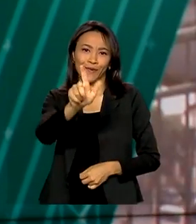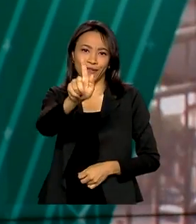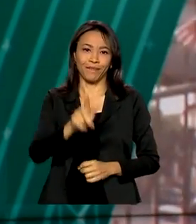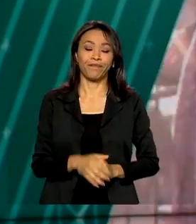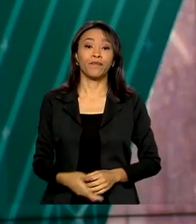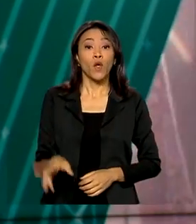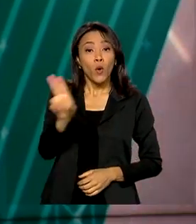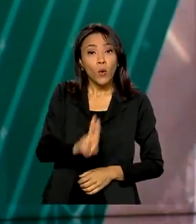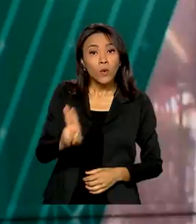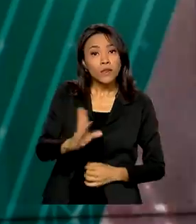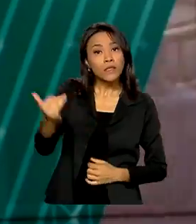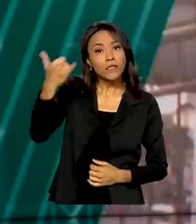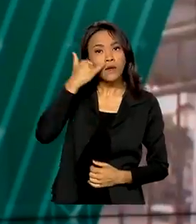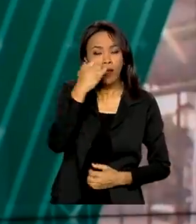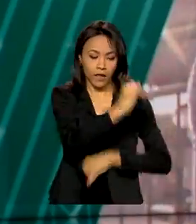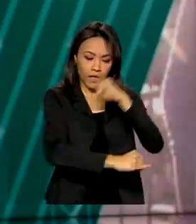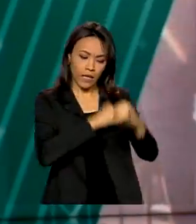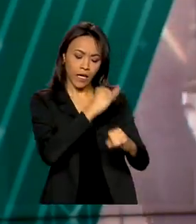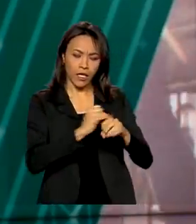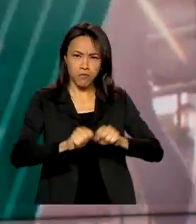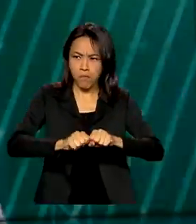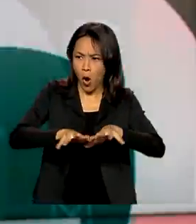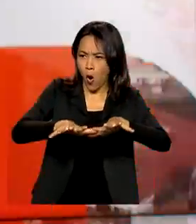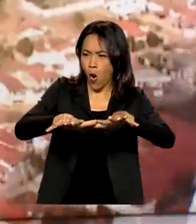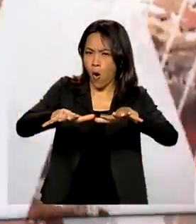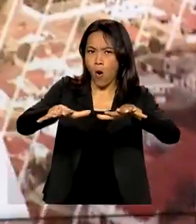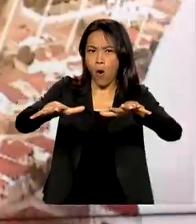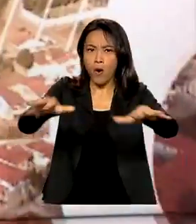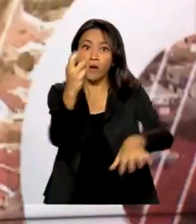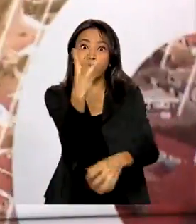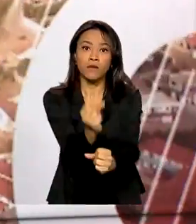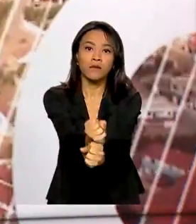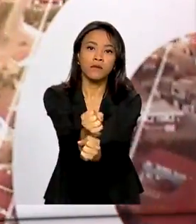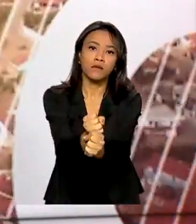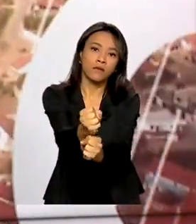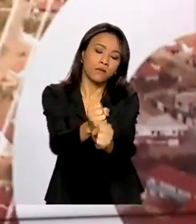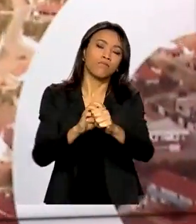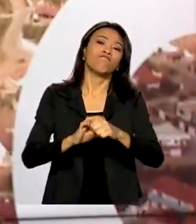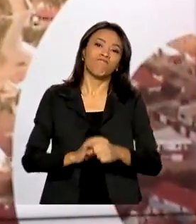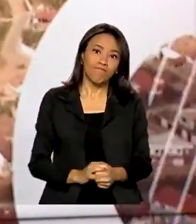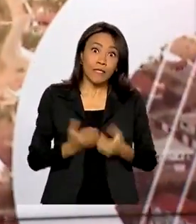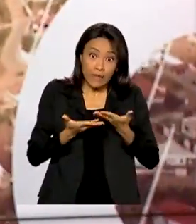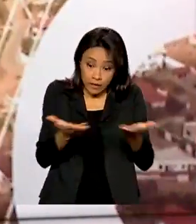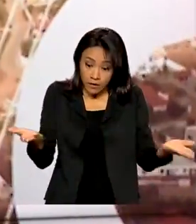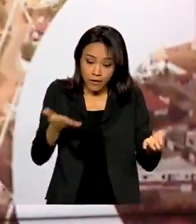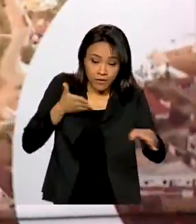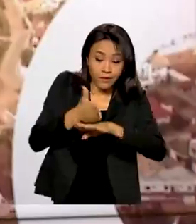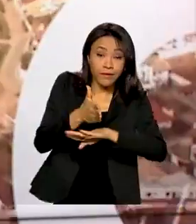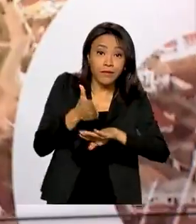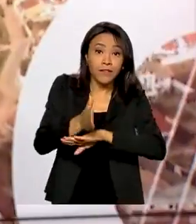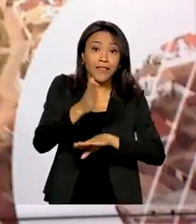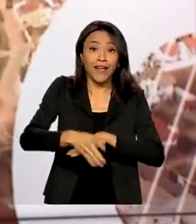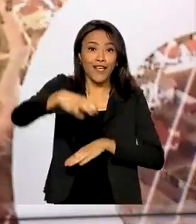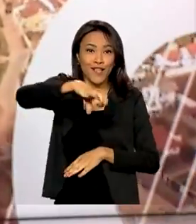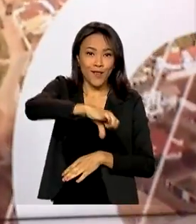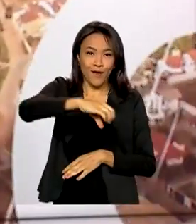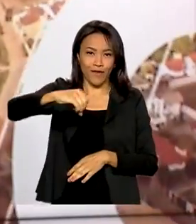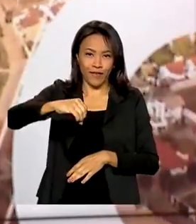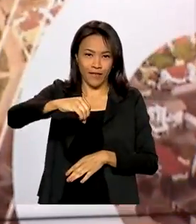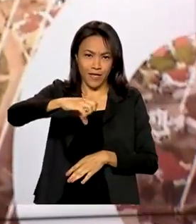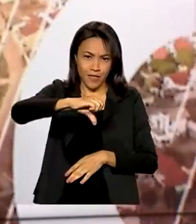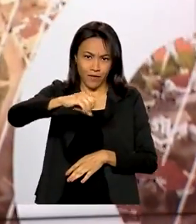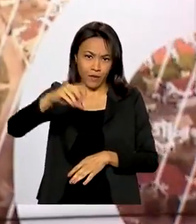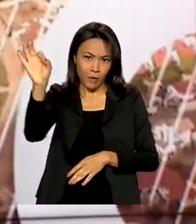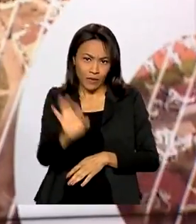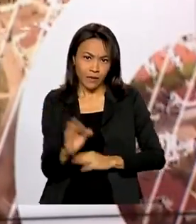celulares e internet avançou muito nos últimos três anos. A rede já é acessível em 90% dos lares